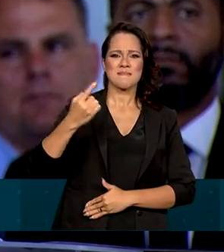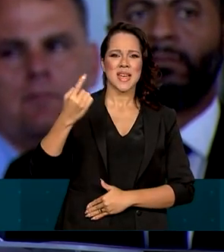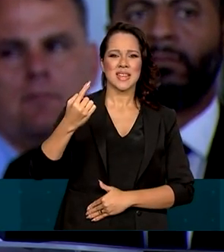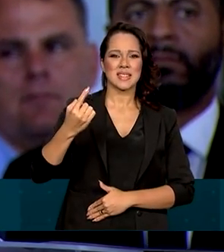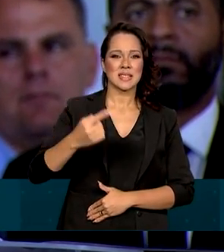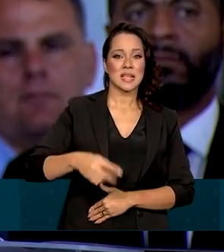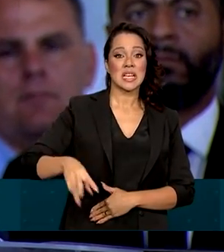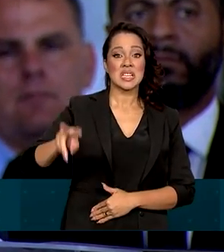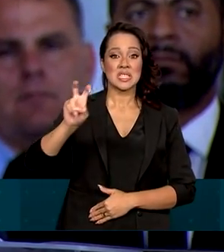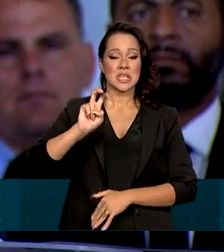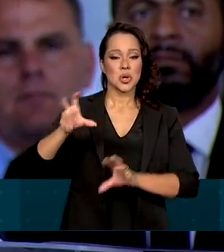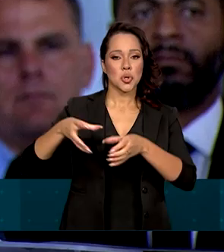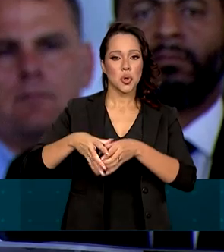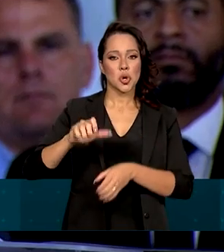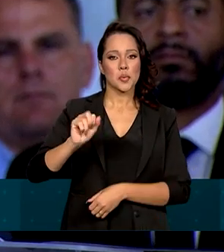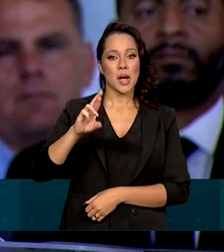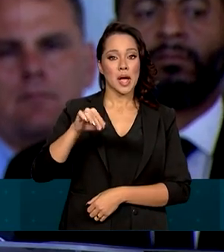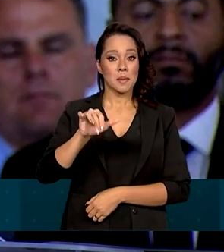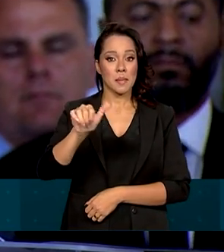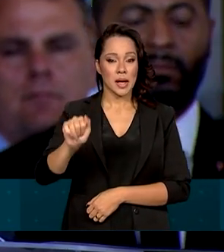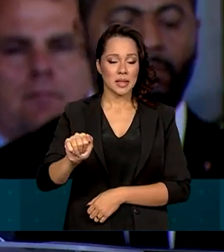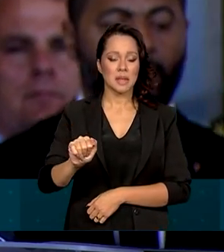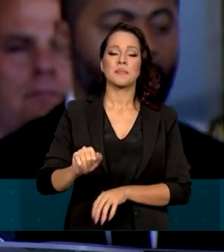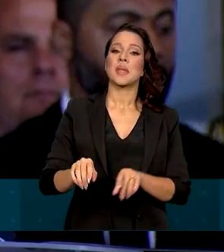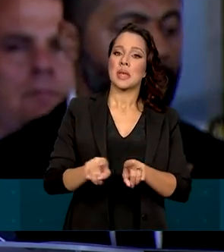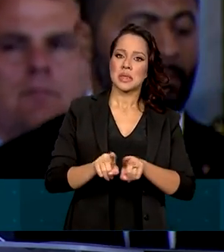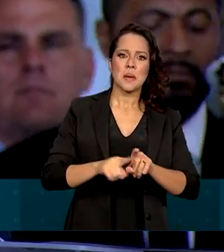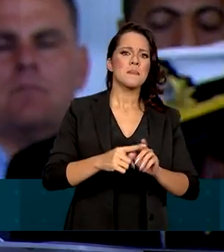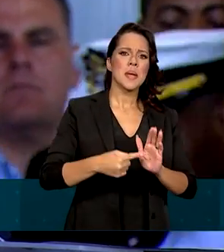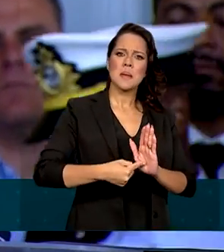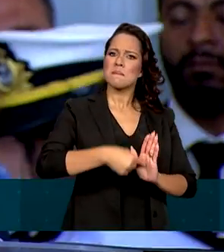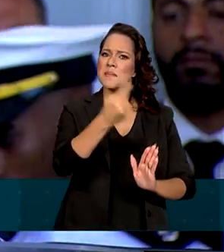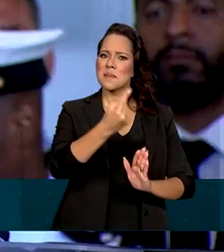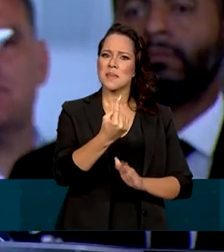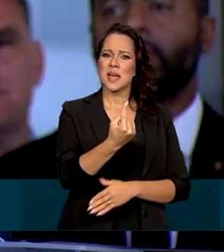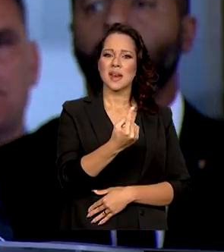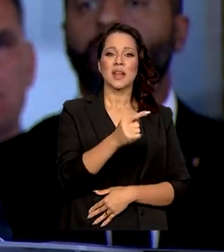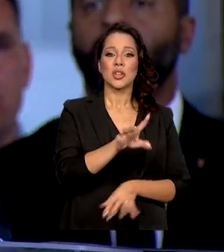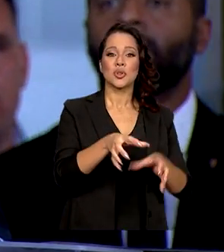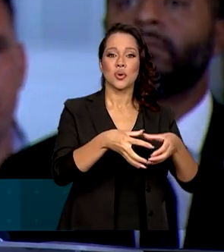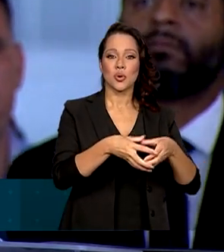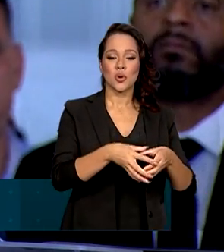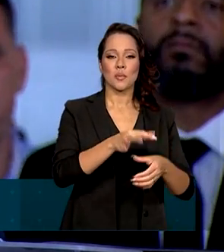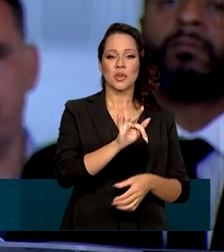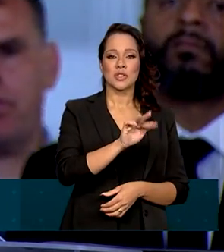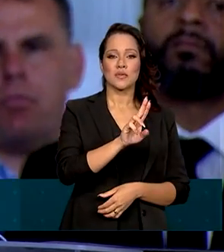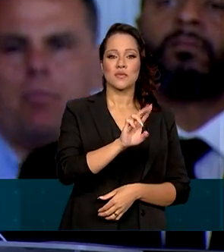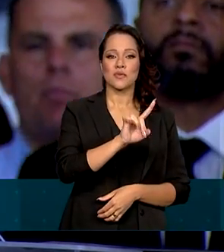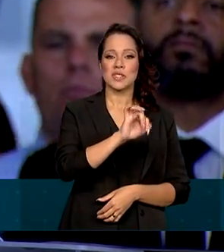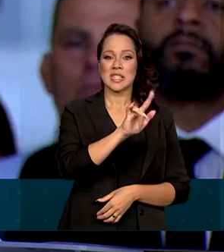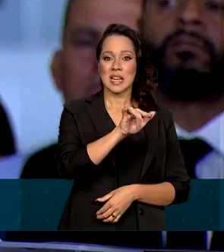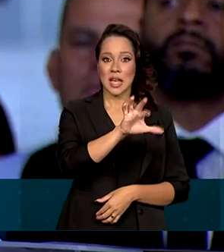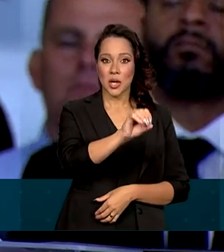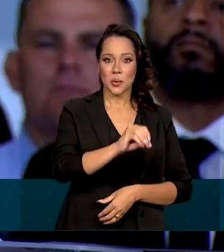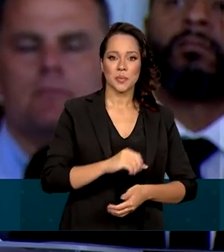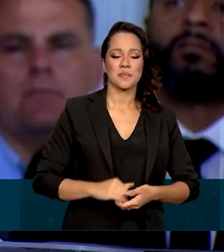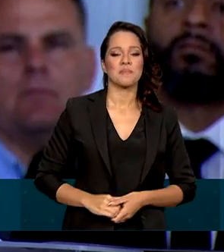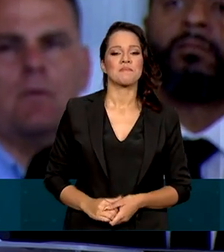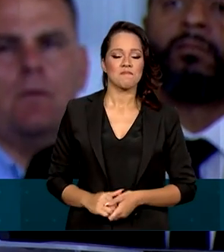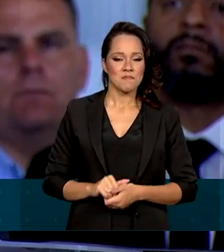cinco do Corpo da Armada e ainda pioneira, uma do Corpo de Fuzileiros Navais,